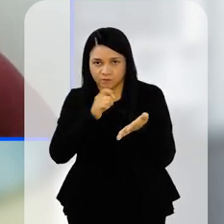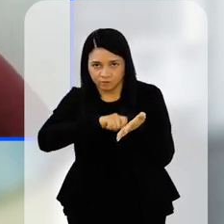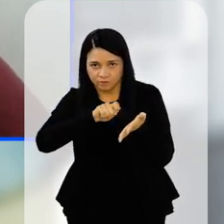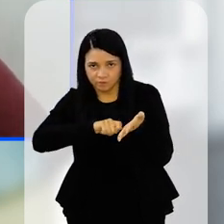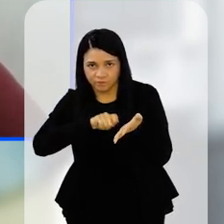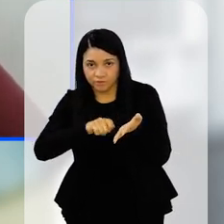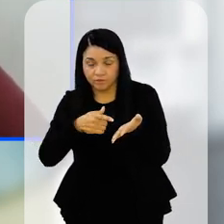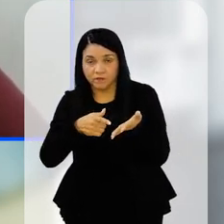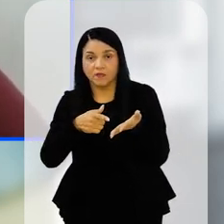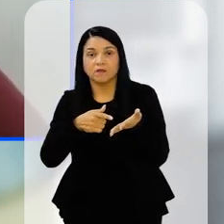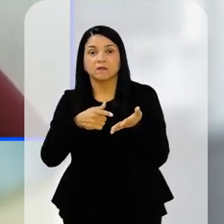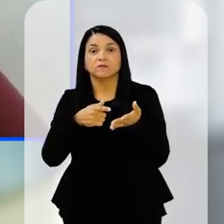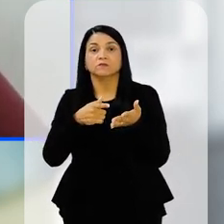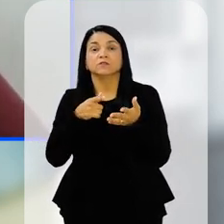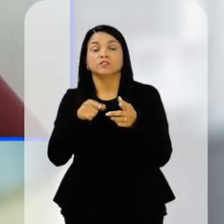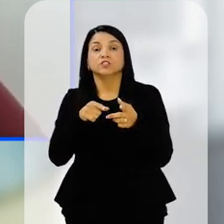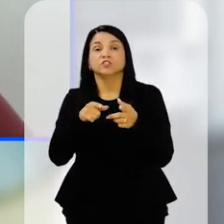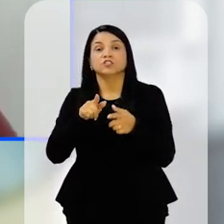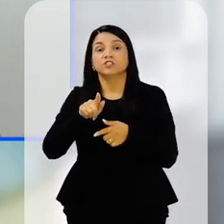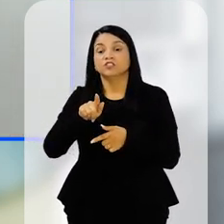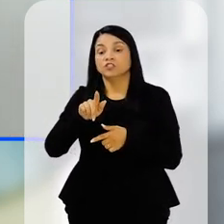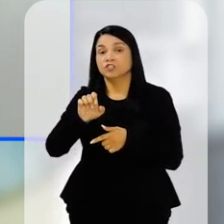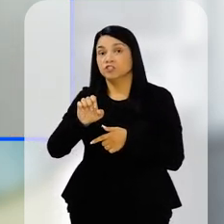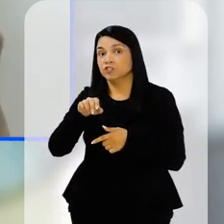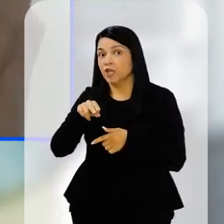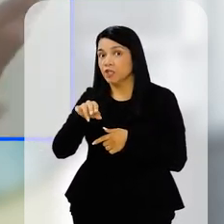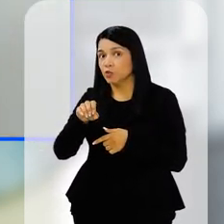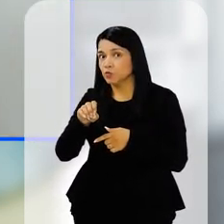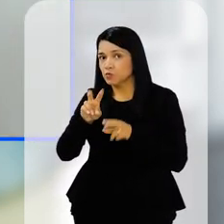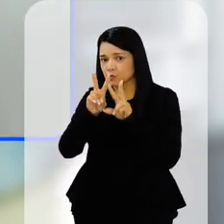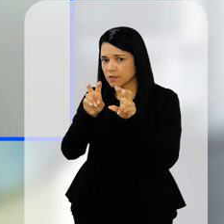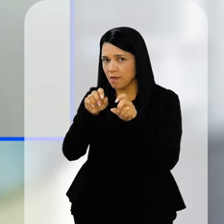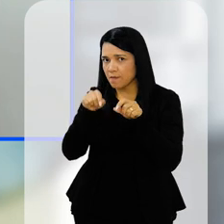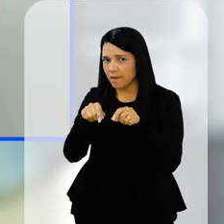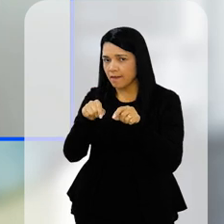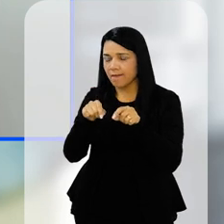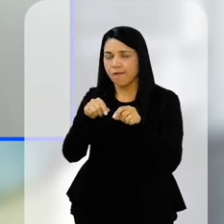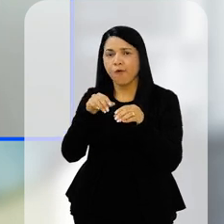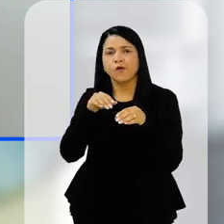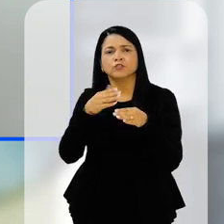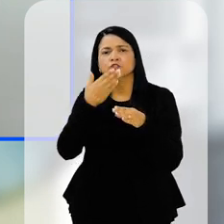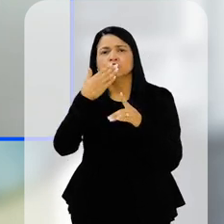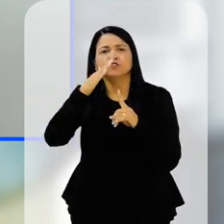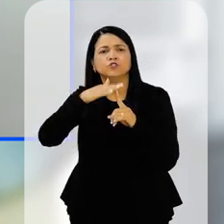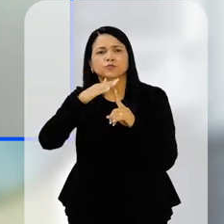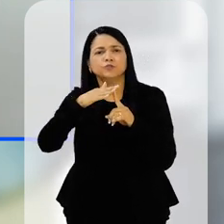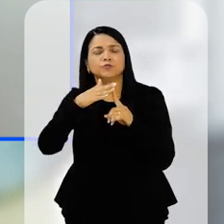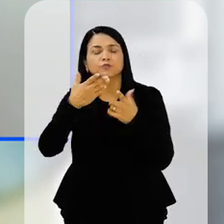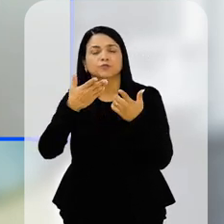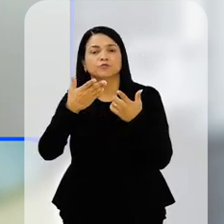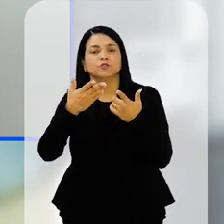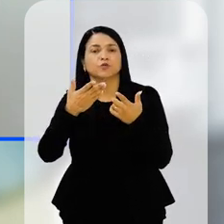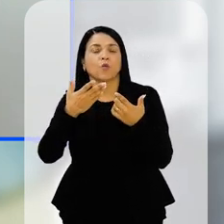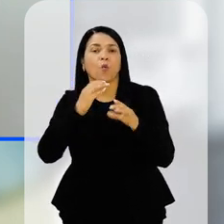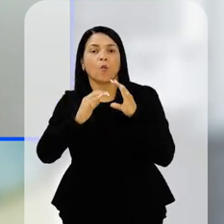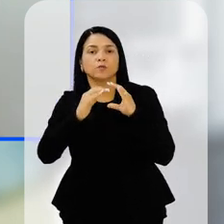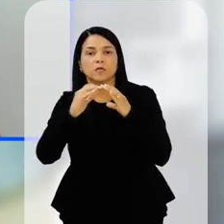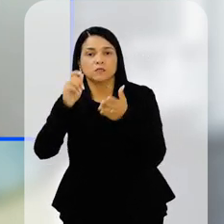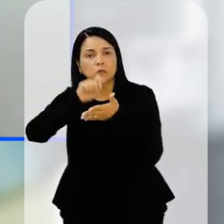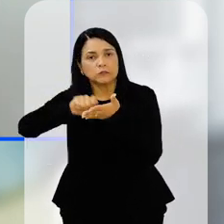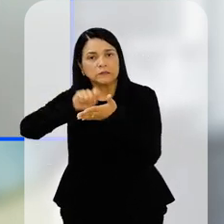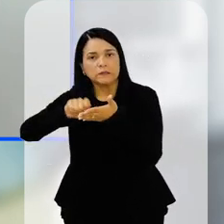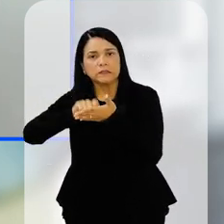quando a fala em gêneros, né? Tudo, é todo tipo de comunicação escrita que a gente utiliza.